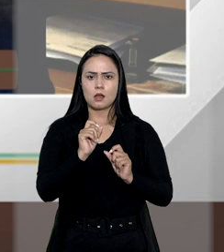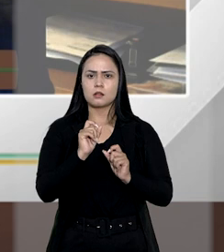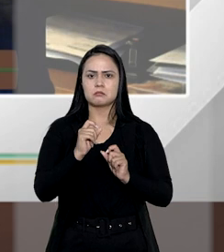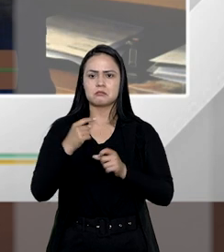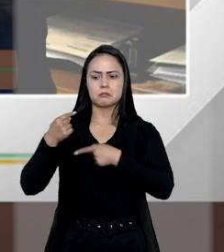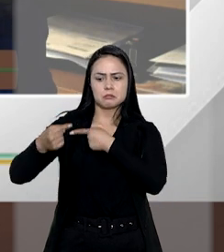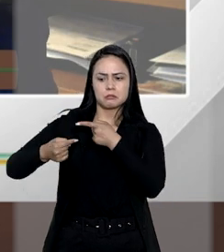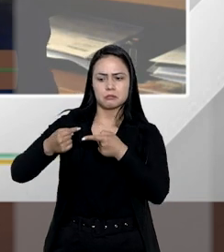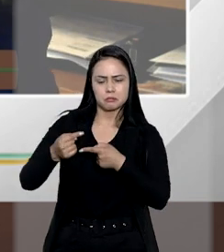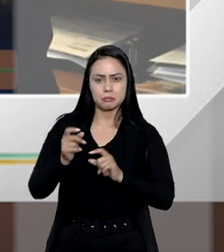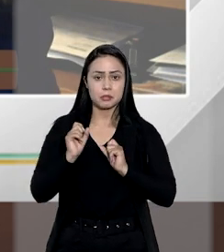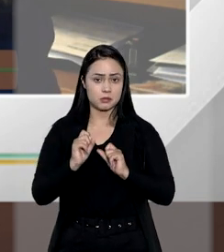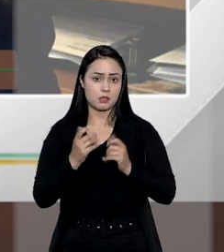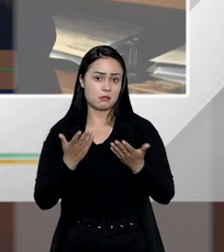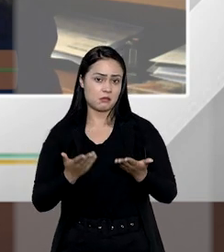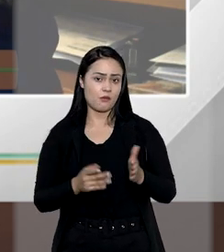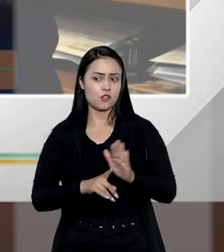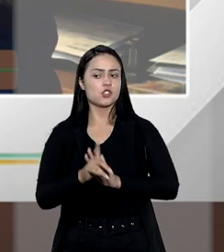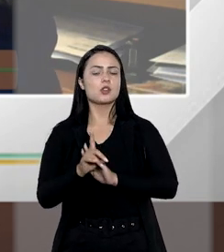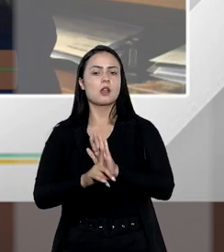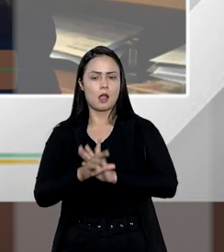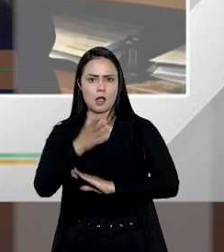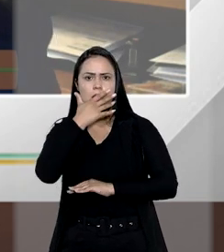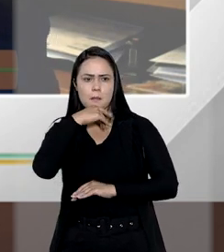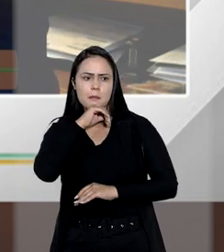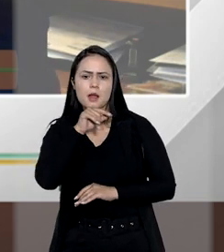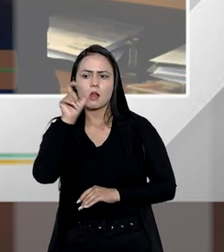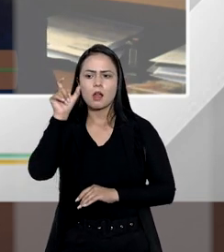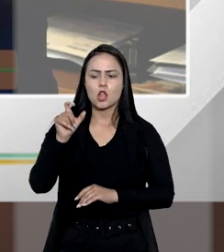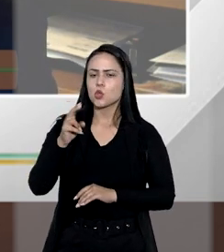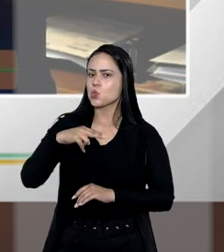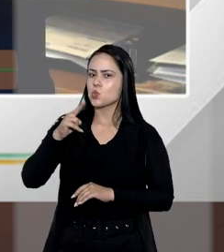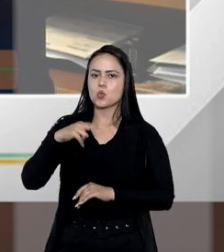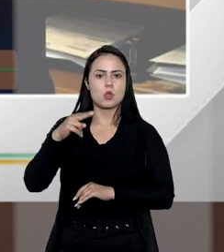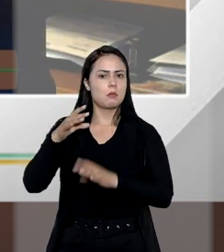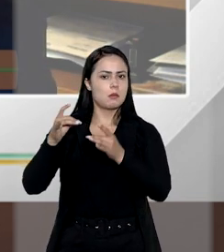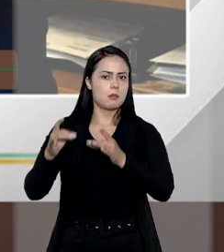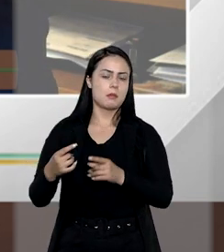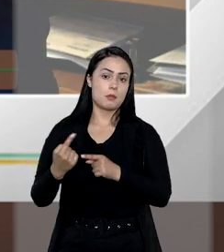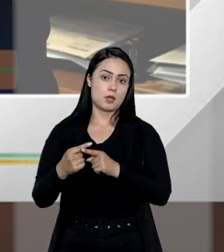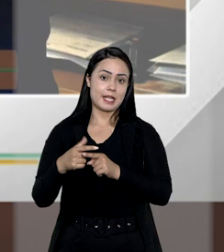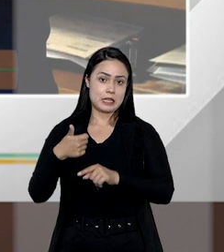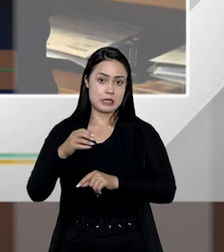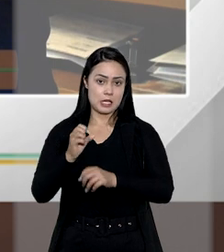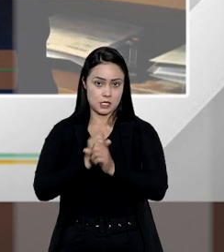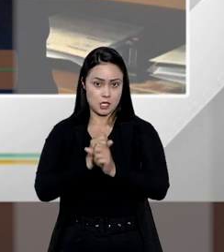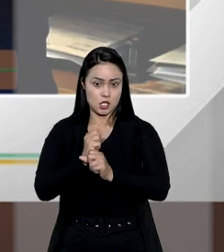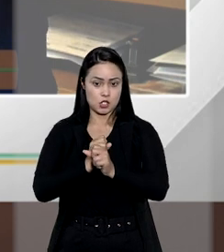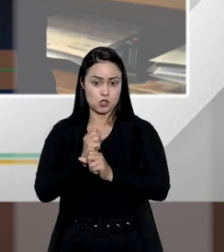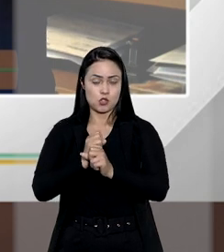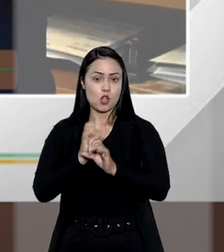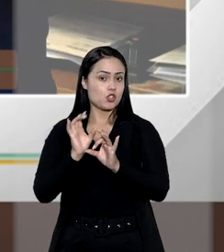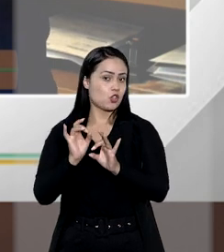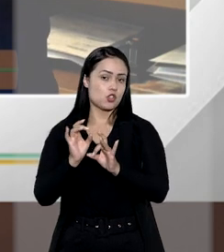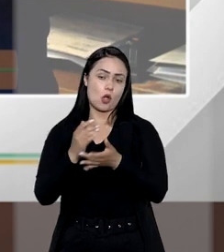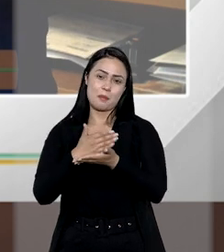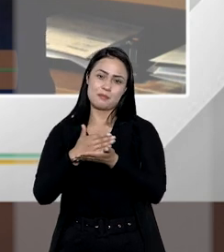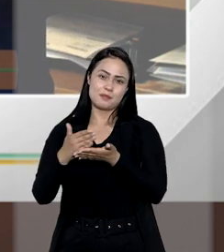herdeiro, que poderia, então, investigar a paternidade, nunca vai prescrever. Porque esses 10 anos só